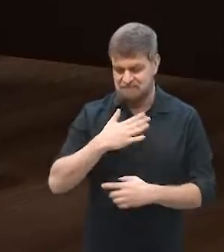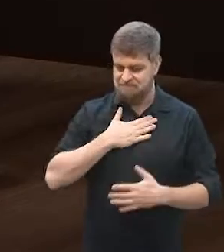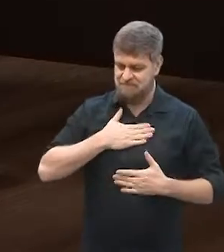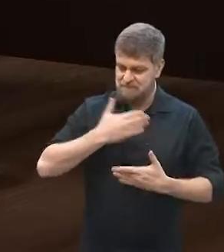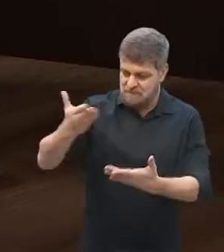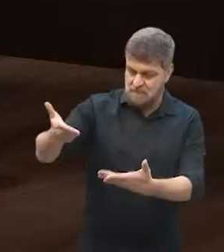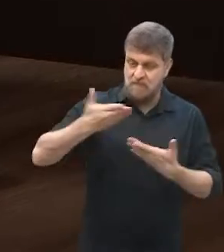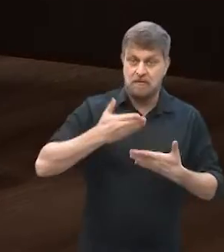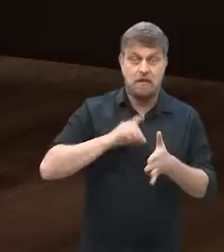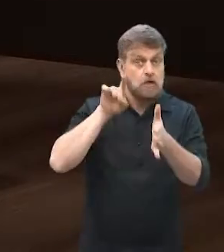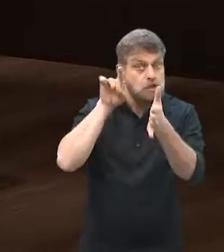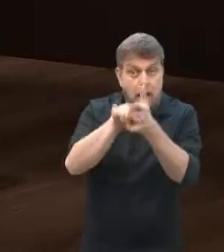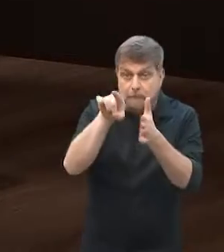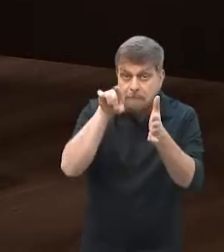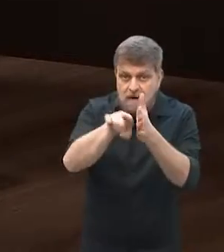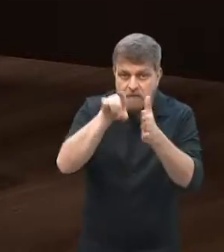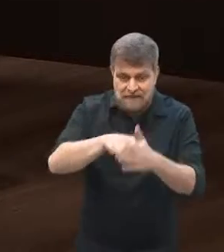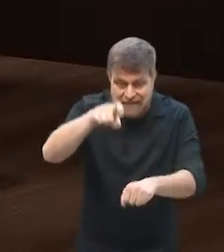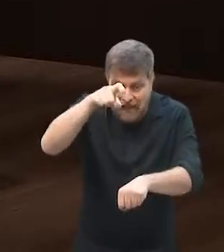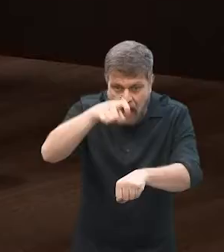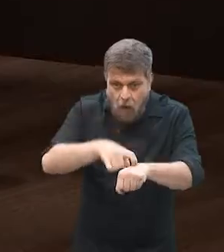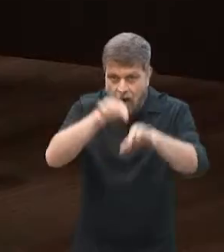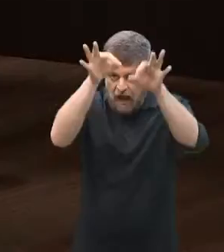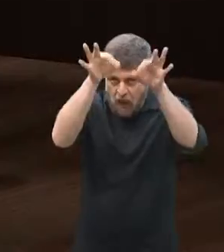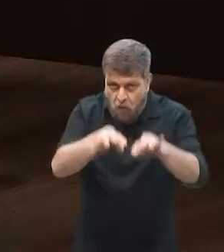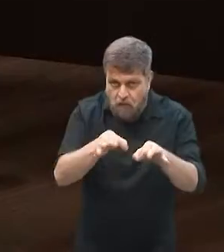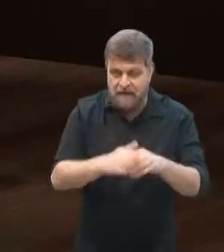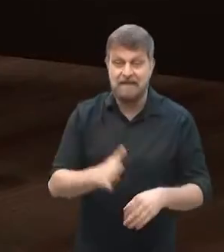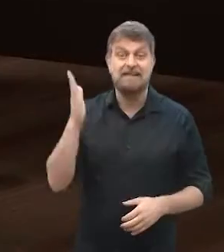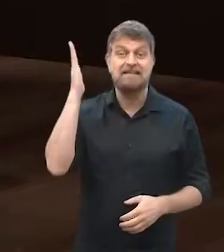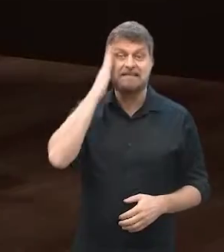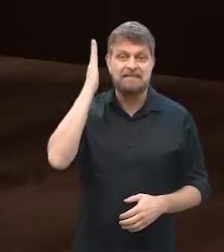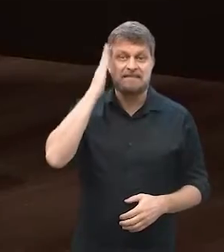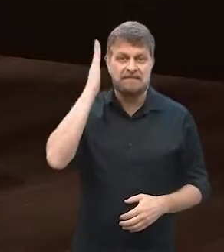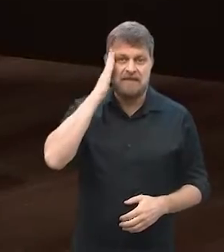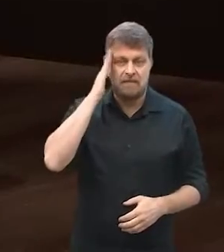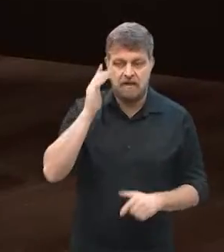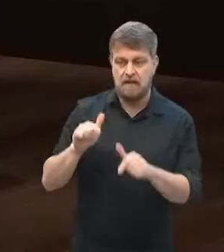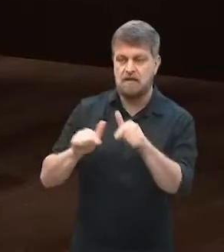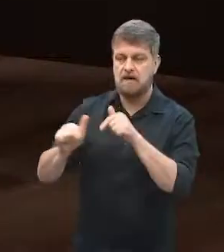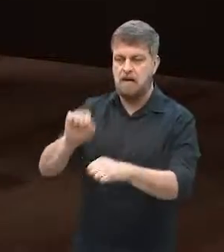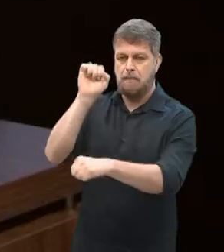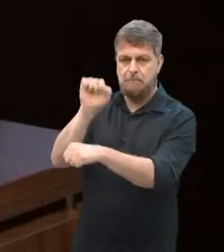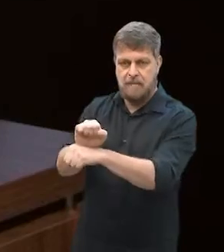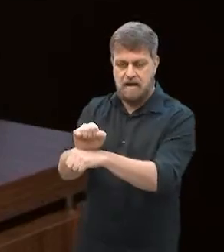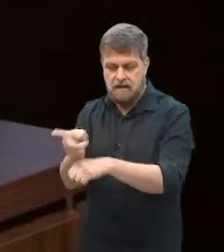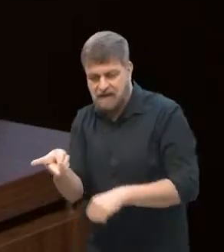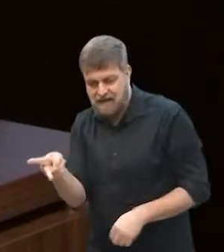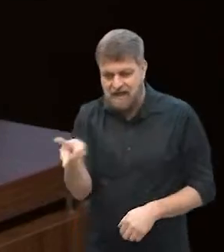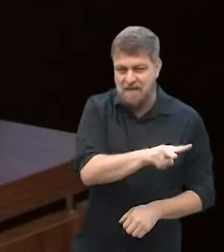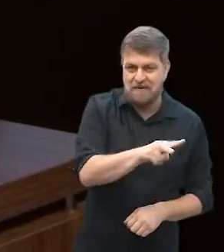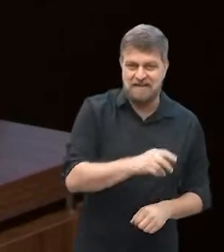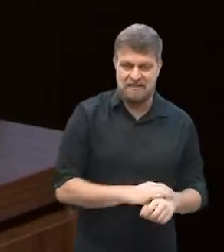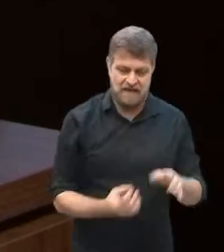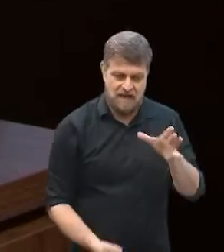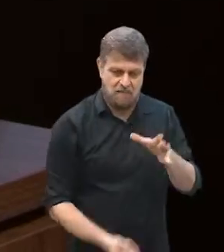eu já te faço essa pergunta. Tem uma hora que é preciso saber, eu preciso sair do meu emprego formal e tomar conta do meu